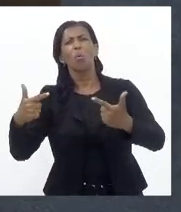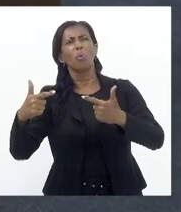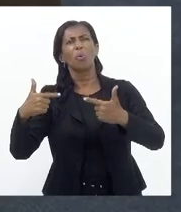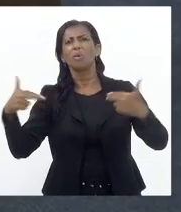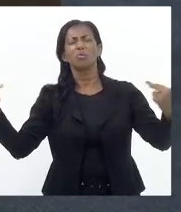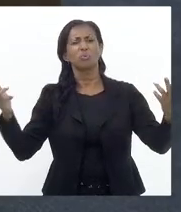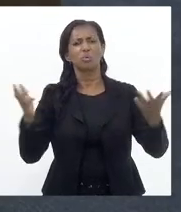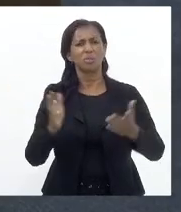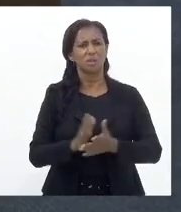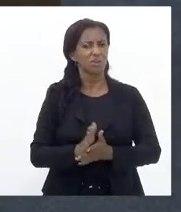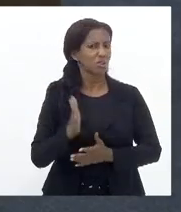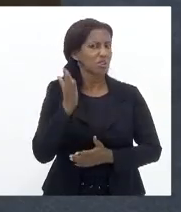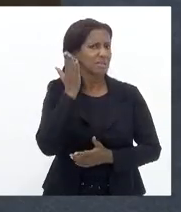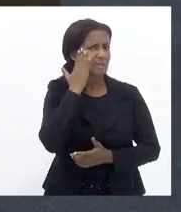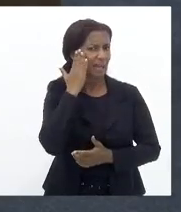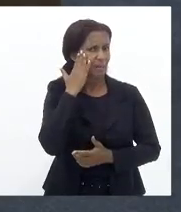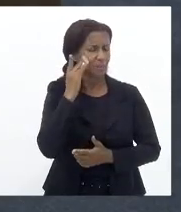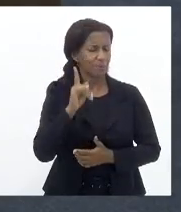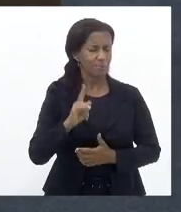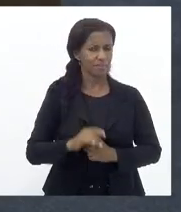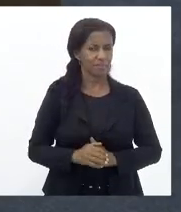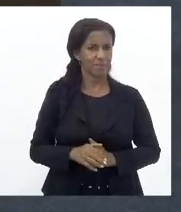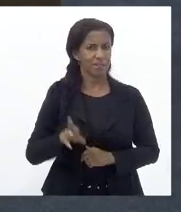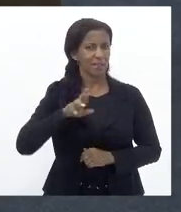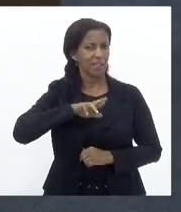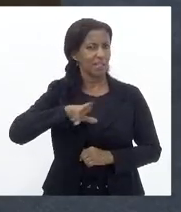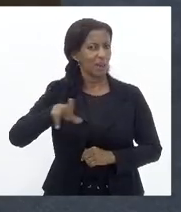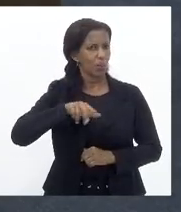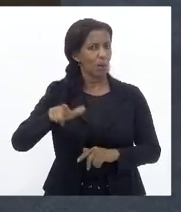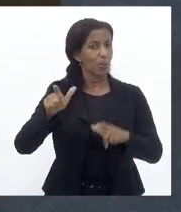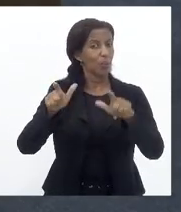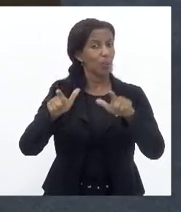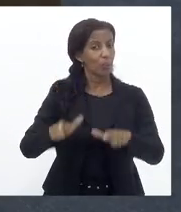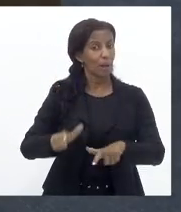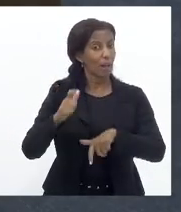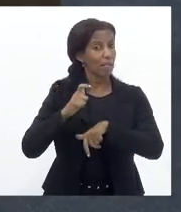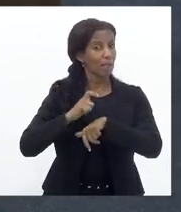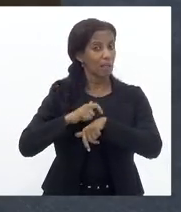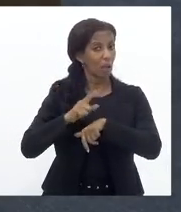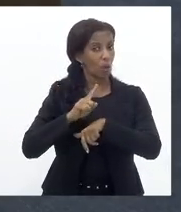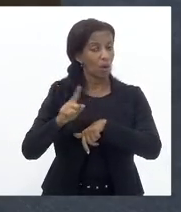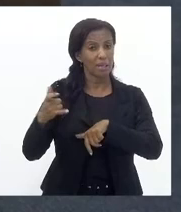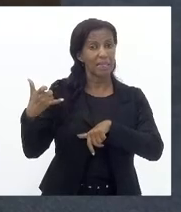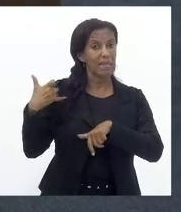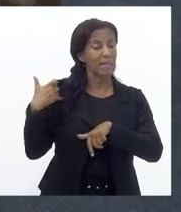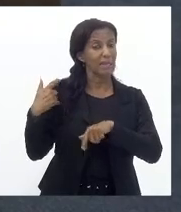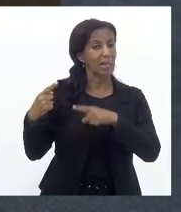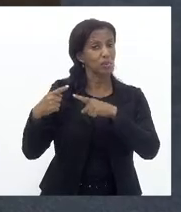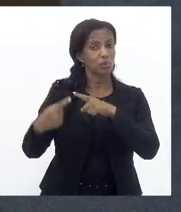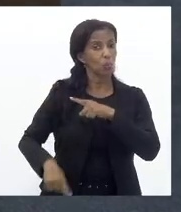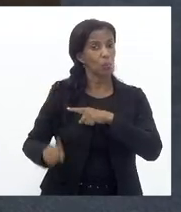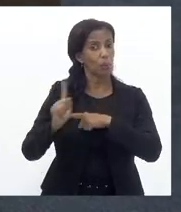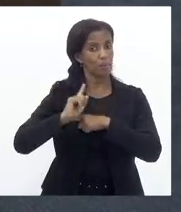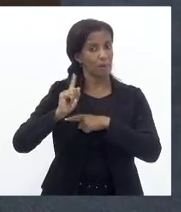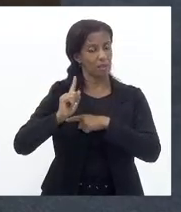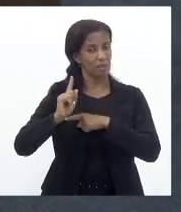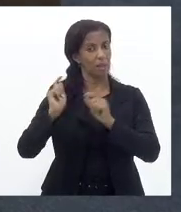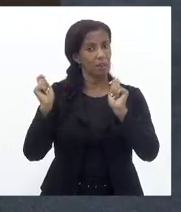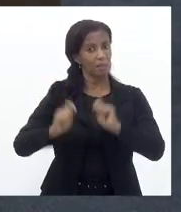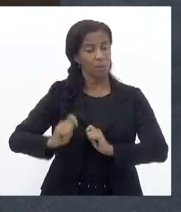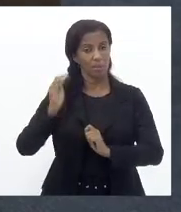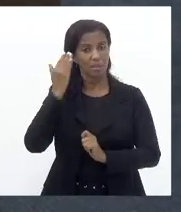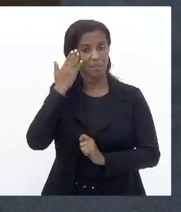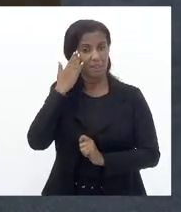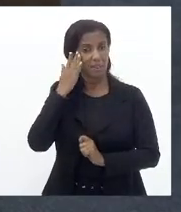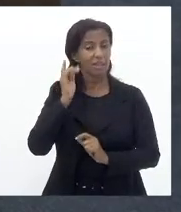Que a gente sabe Muito bem Que não é O local E nem a hora E nem a idade Que a criança Possa entender